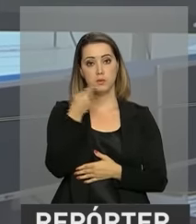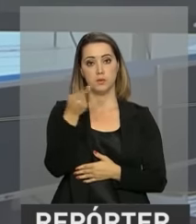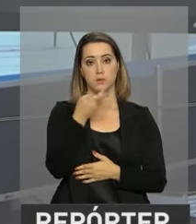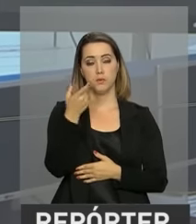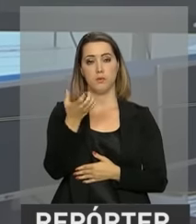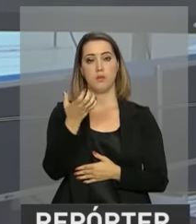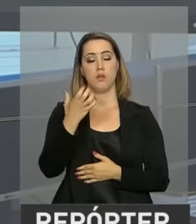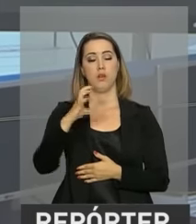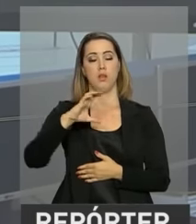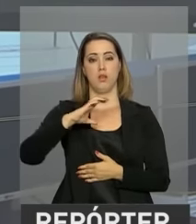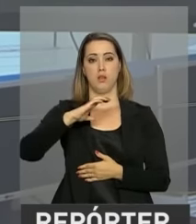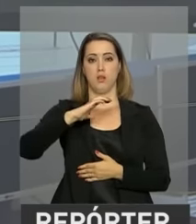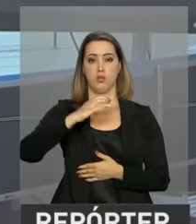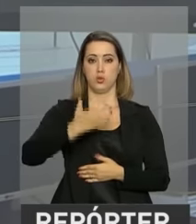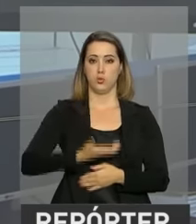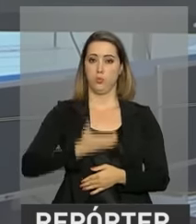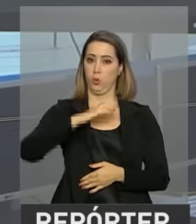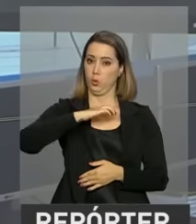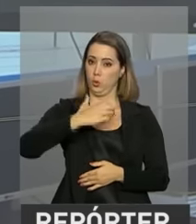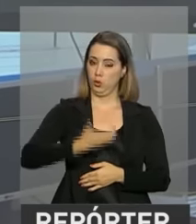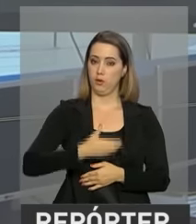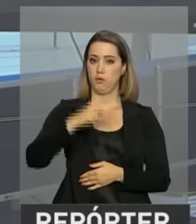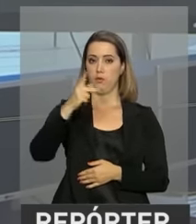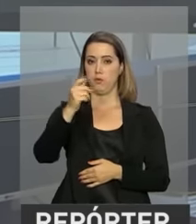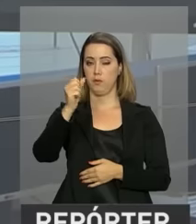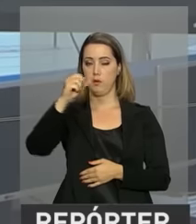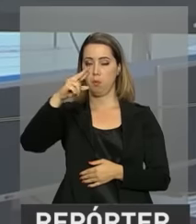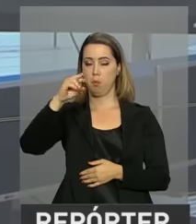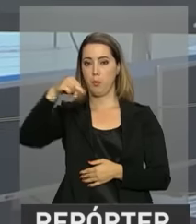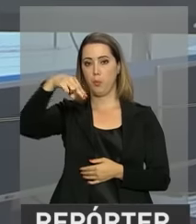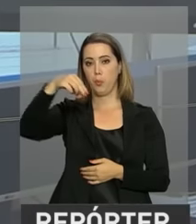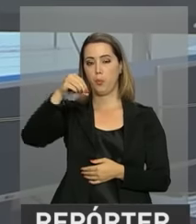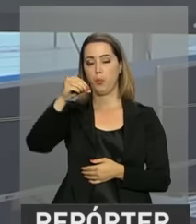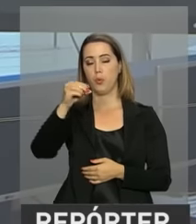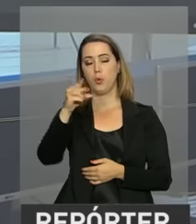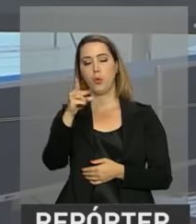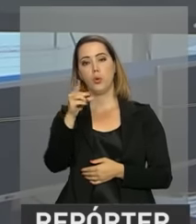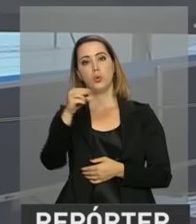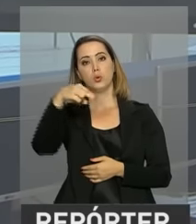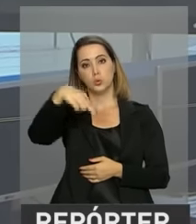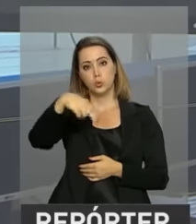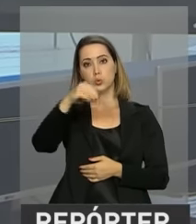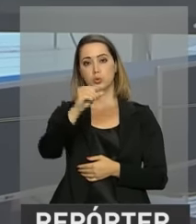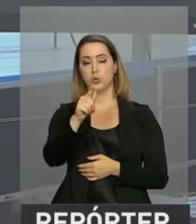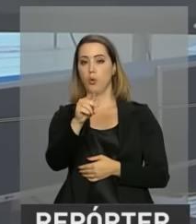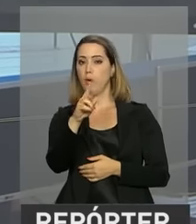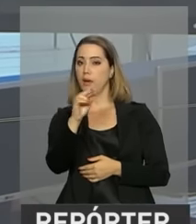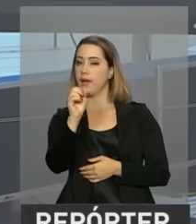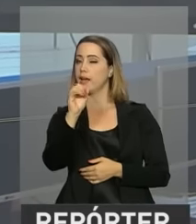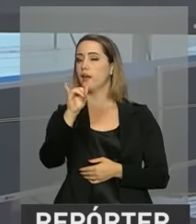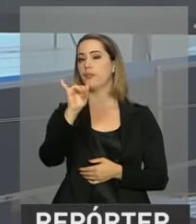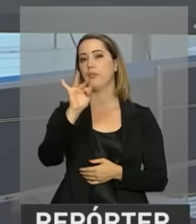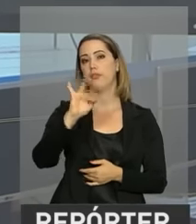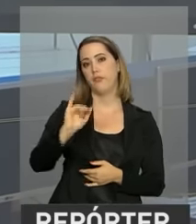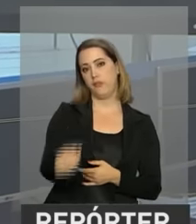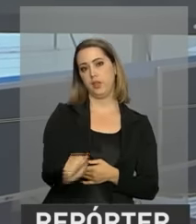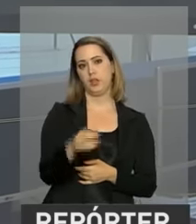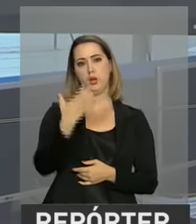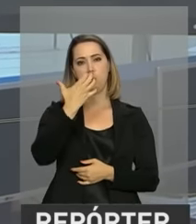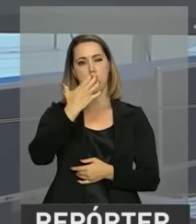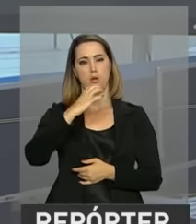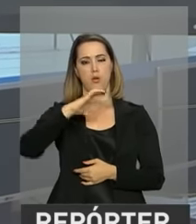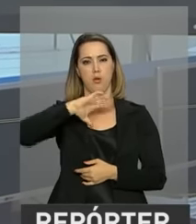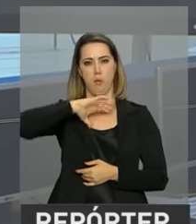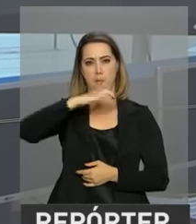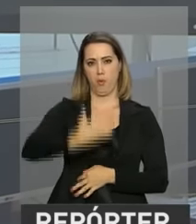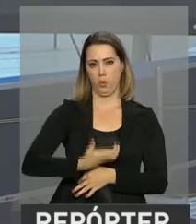infantil pela internet. Uma operação da Polícia Federal prendeu hoje suspeitos de produzir, consultar e